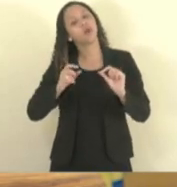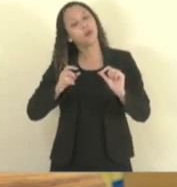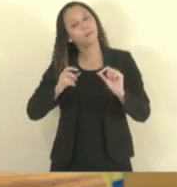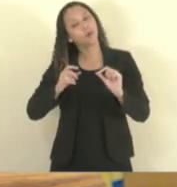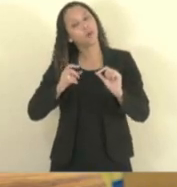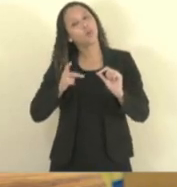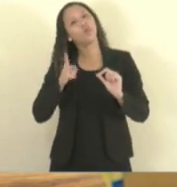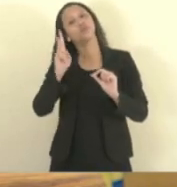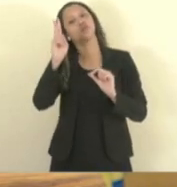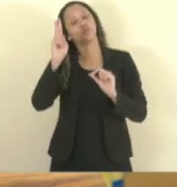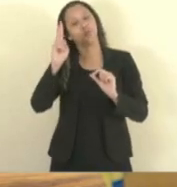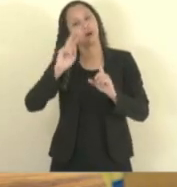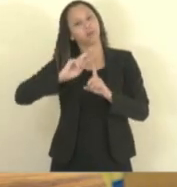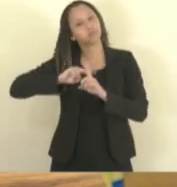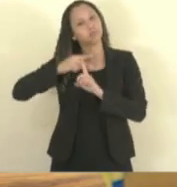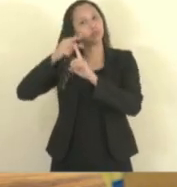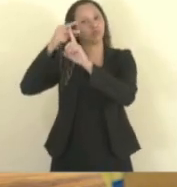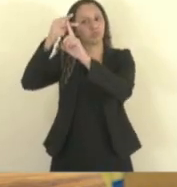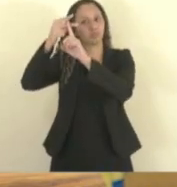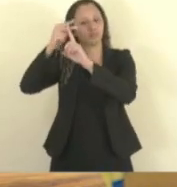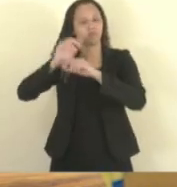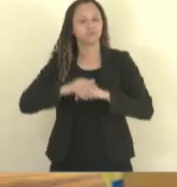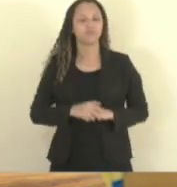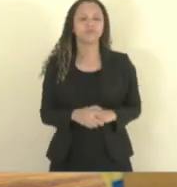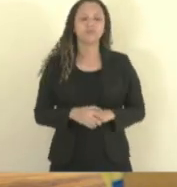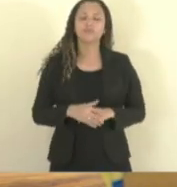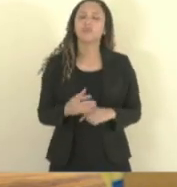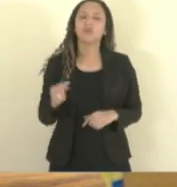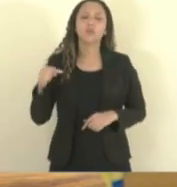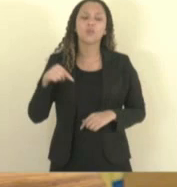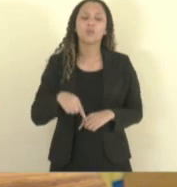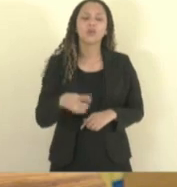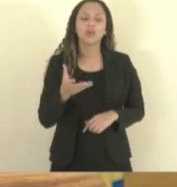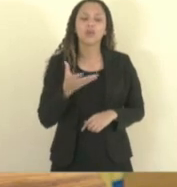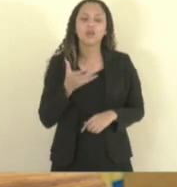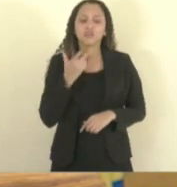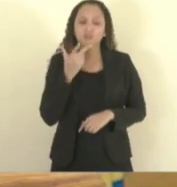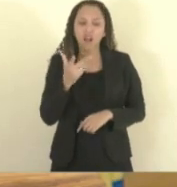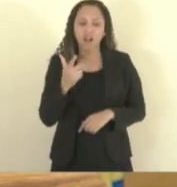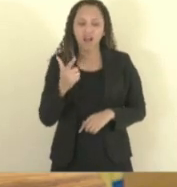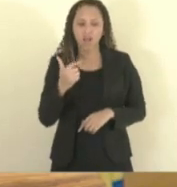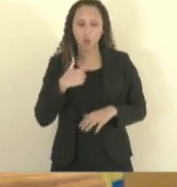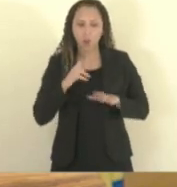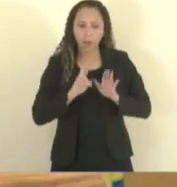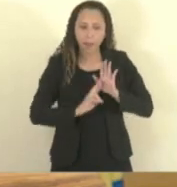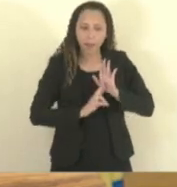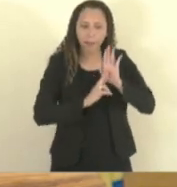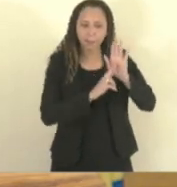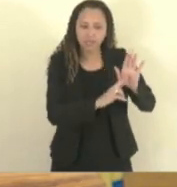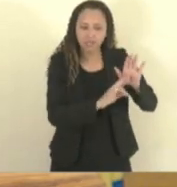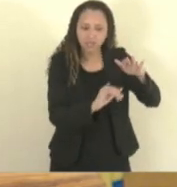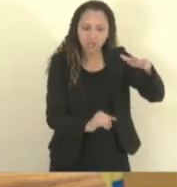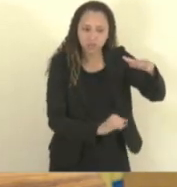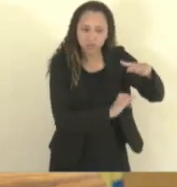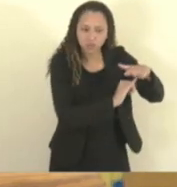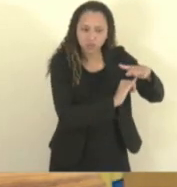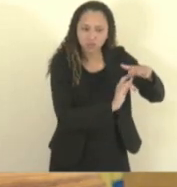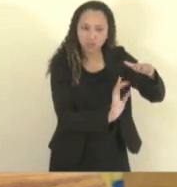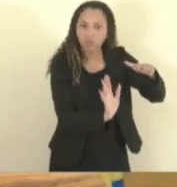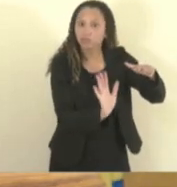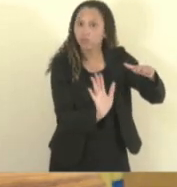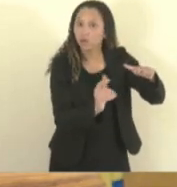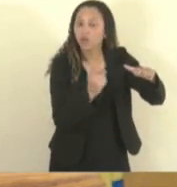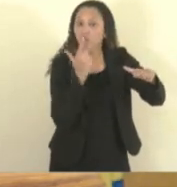mais. Eu aqui quero falar não enquanto instituição. Quero falar enquanto mãe